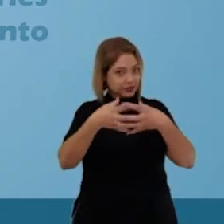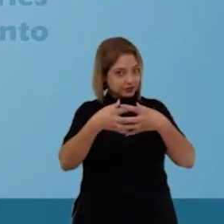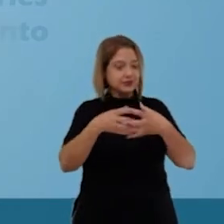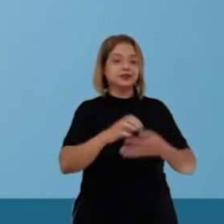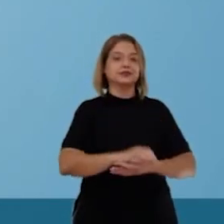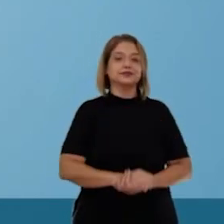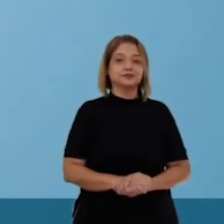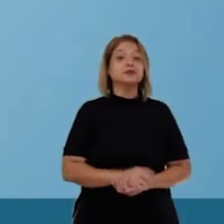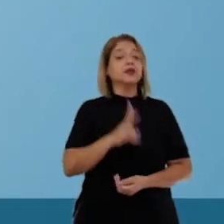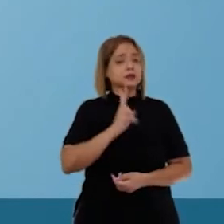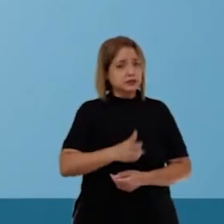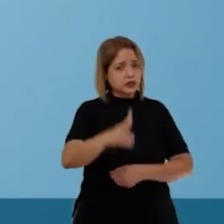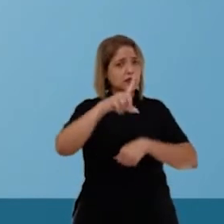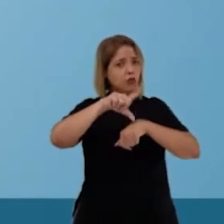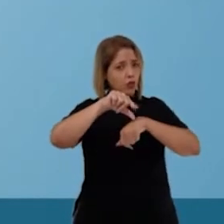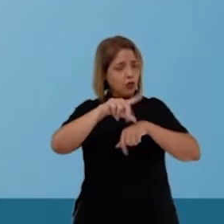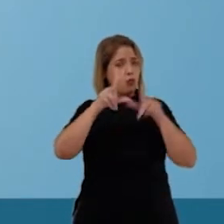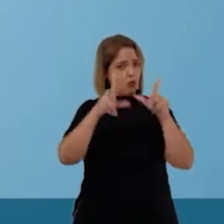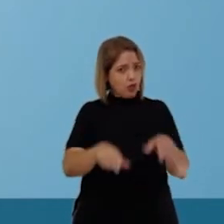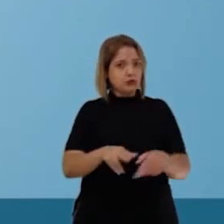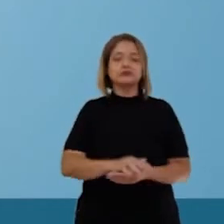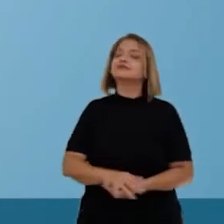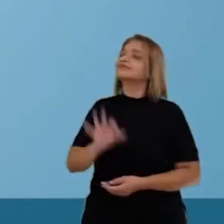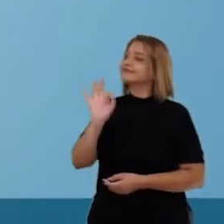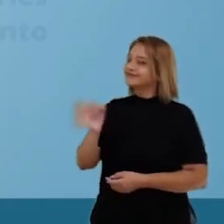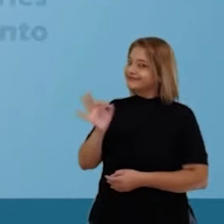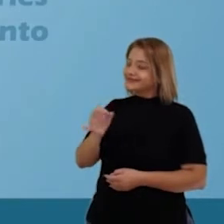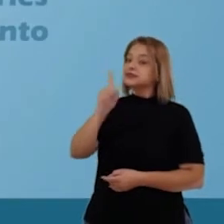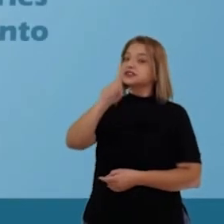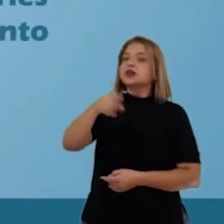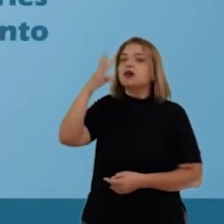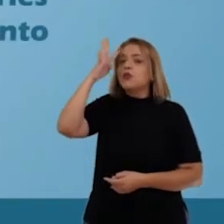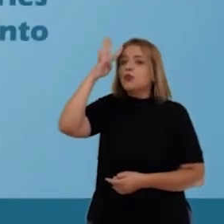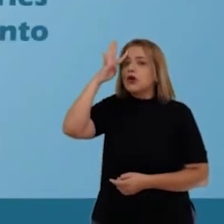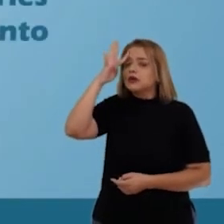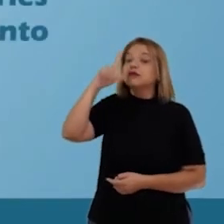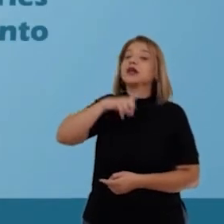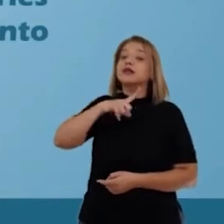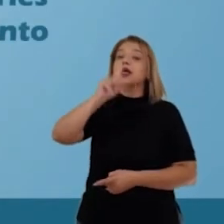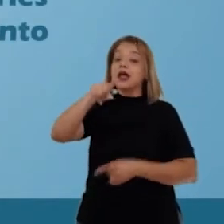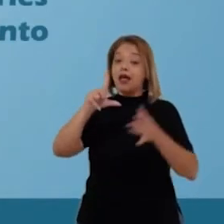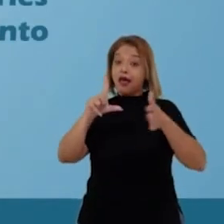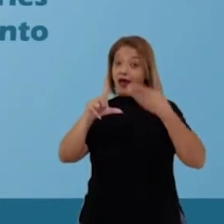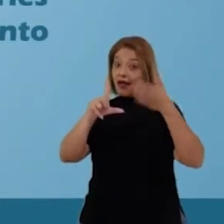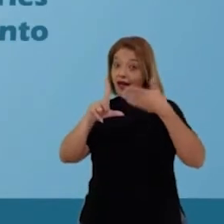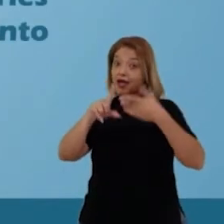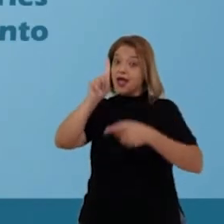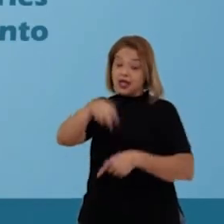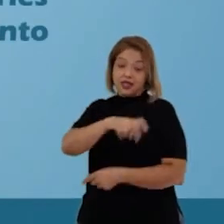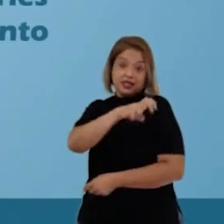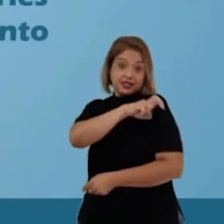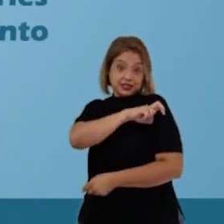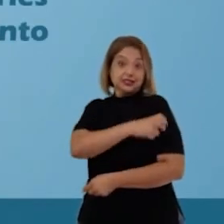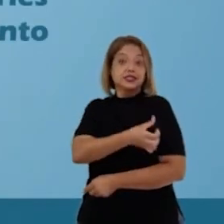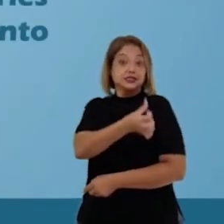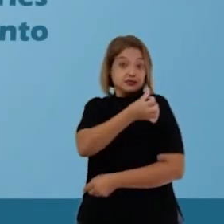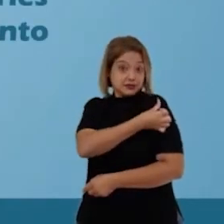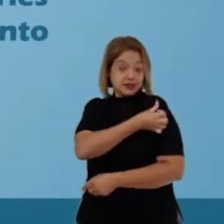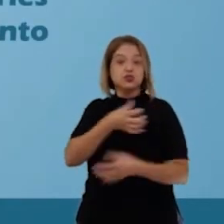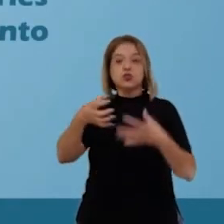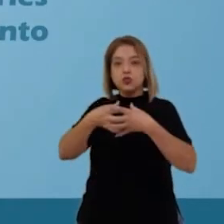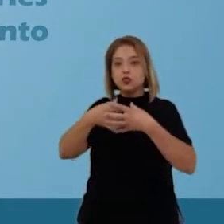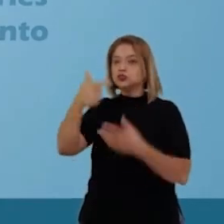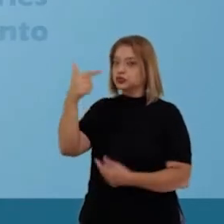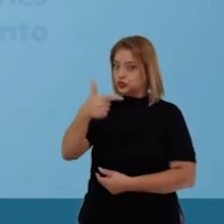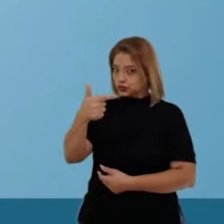segmento. Sempre nesse mesmo horário. Isso mesmo. E já as quartas-feiras, teremos videoaulas para a quinta e sexta série do